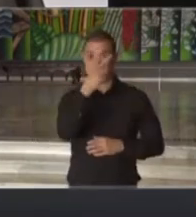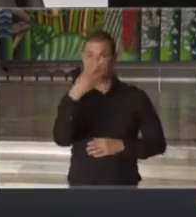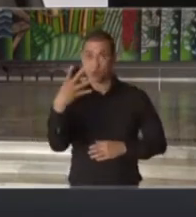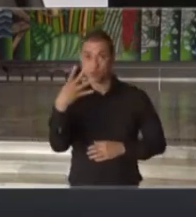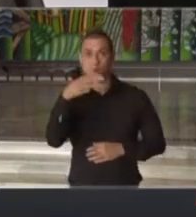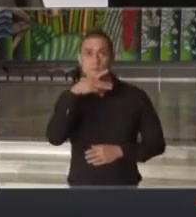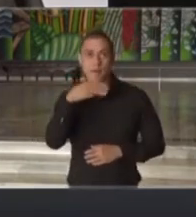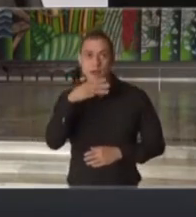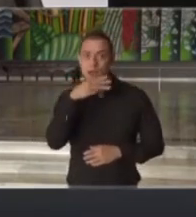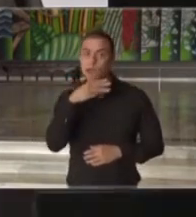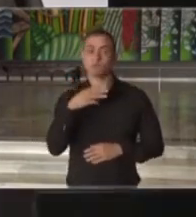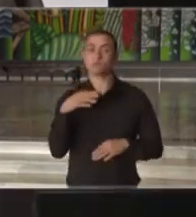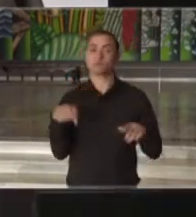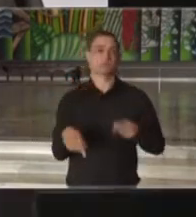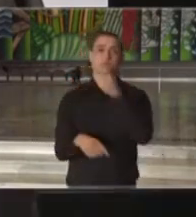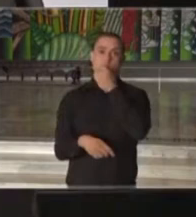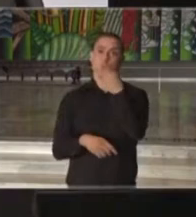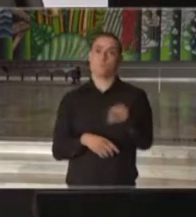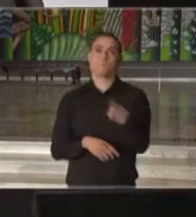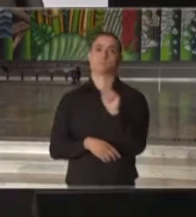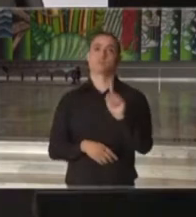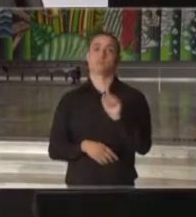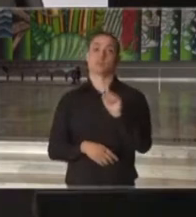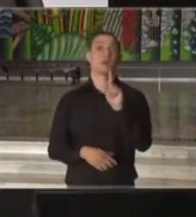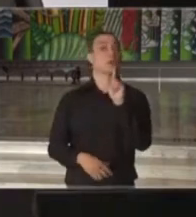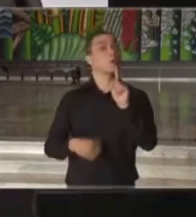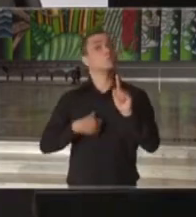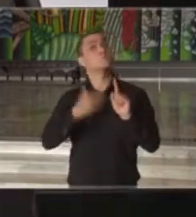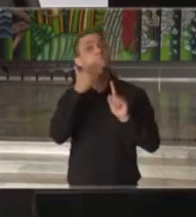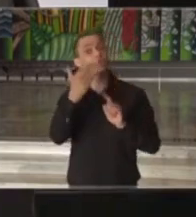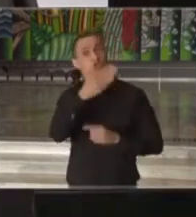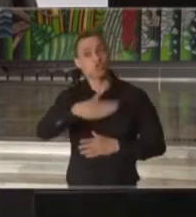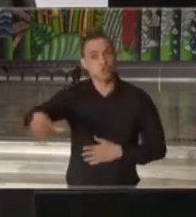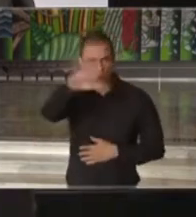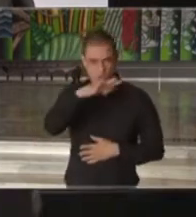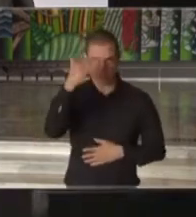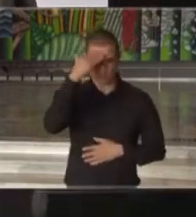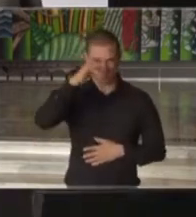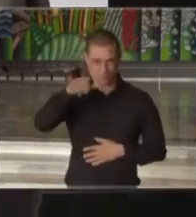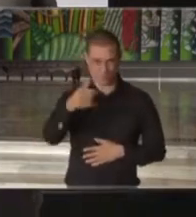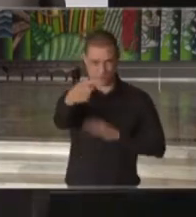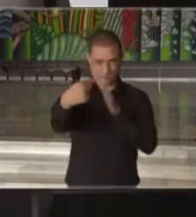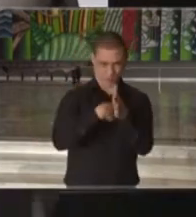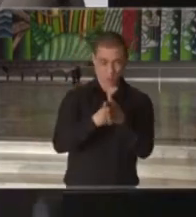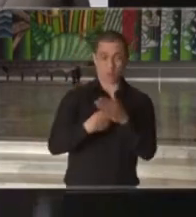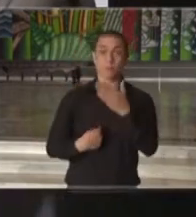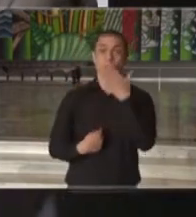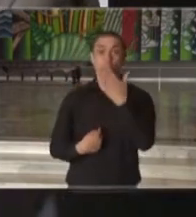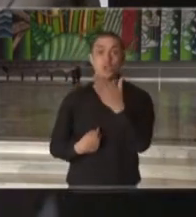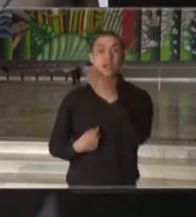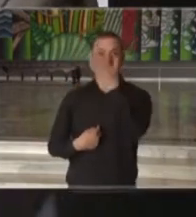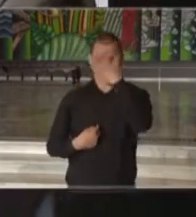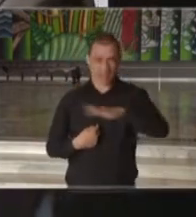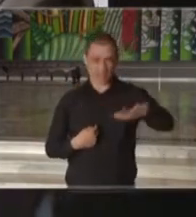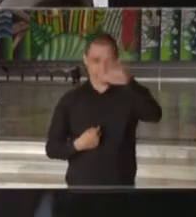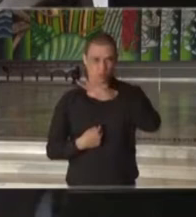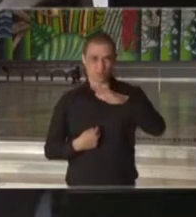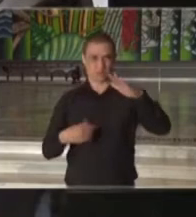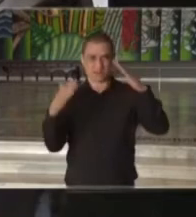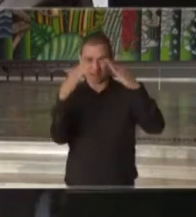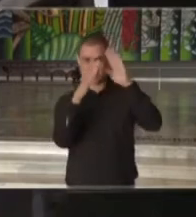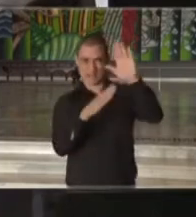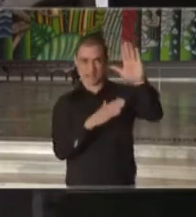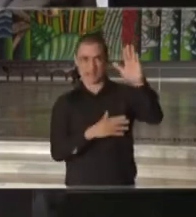março, não houve esta necessidade. E peço mais uma vez, aproveitando a sua pergunta, Eduarda, que as pessoas que estão nos acompanhando aqui,